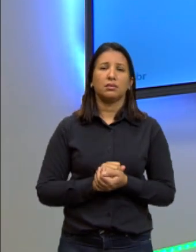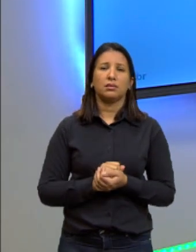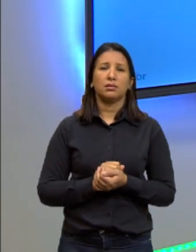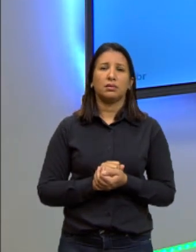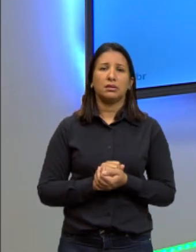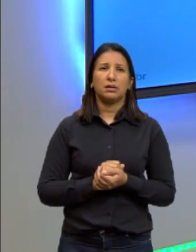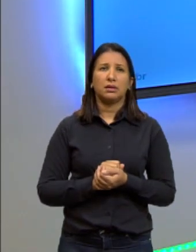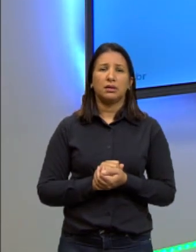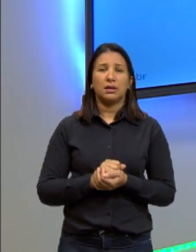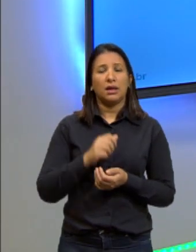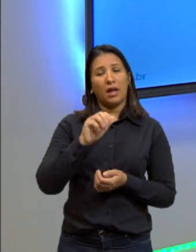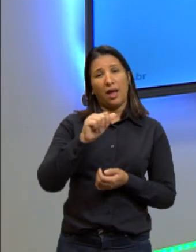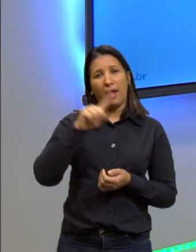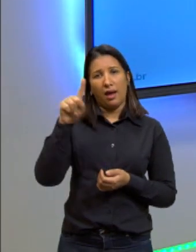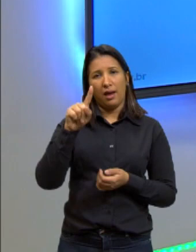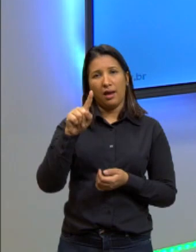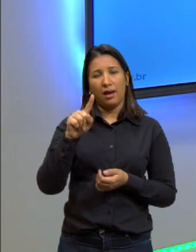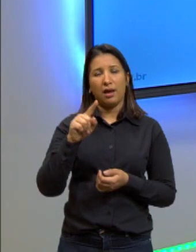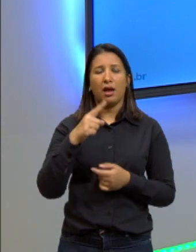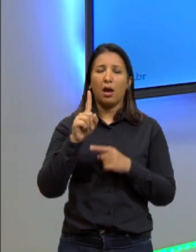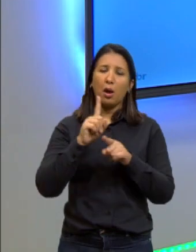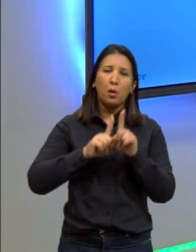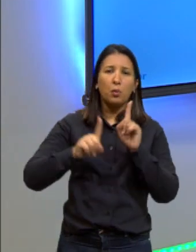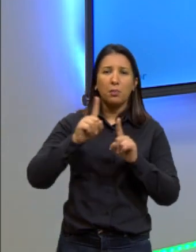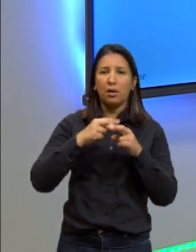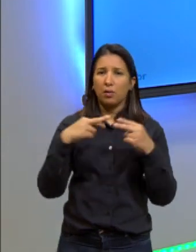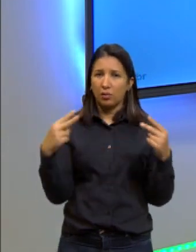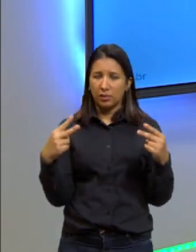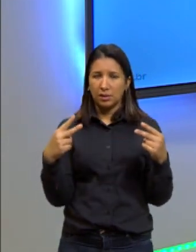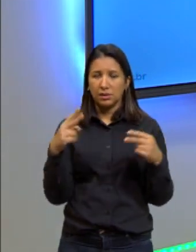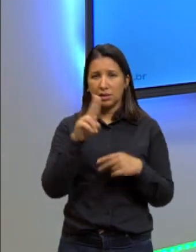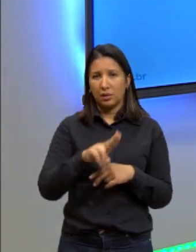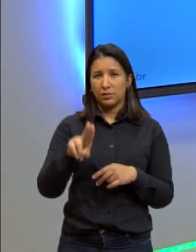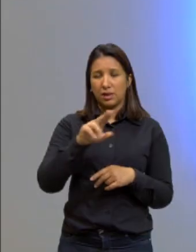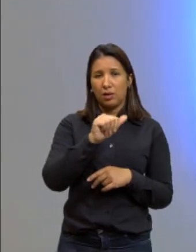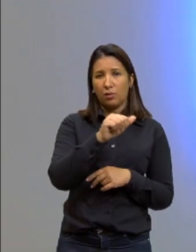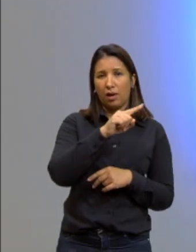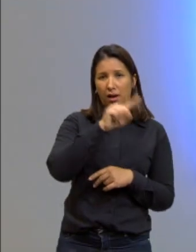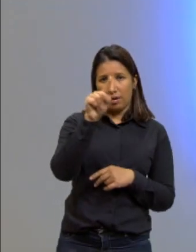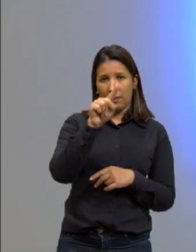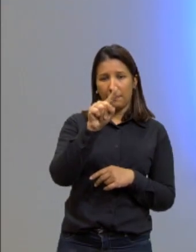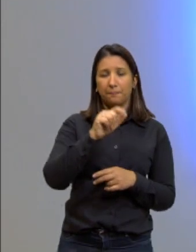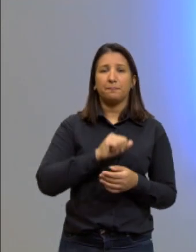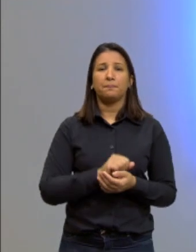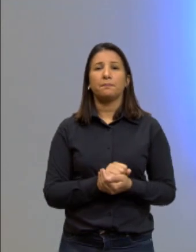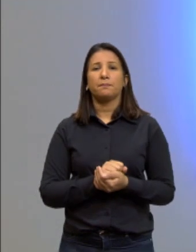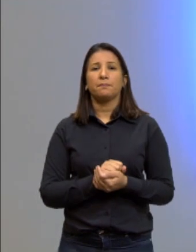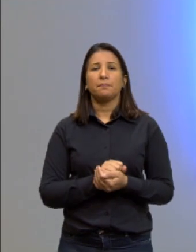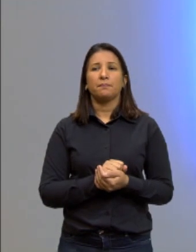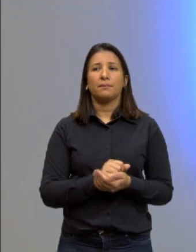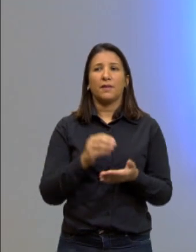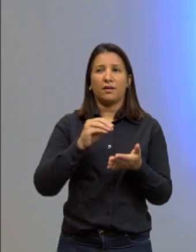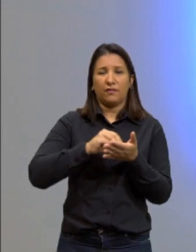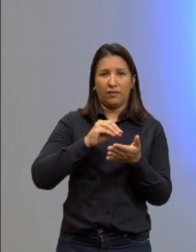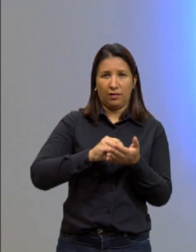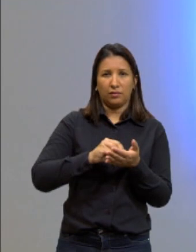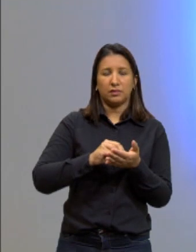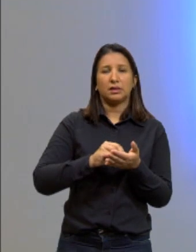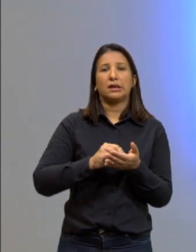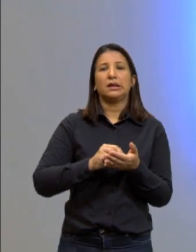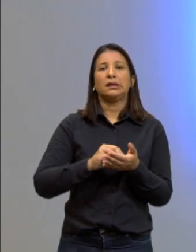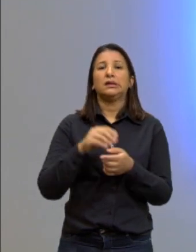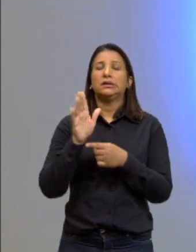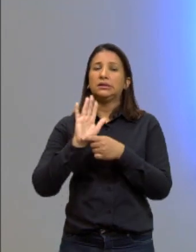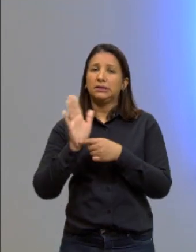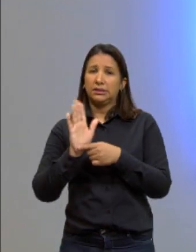Se é devido a, é a alguma coisa. então, devido a ausência de